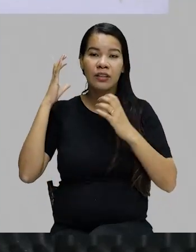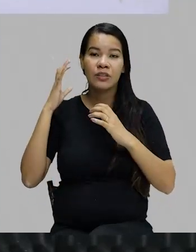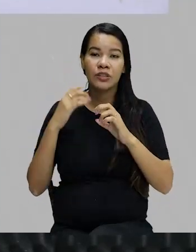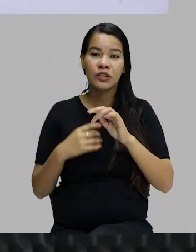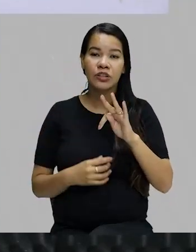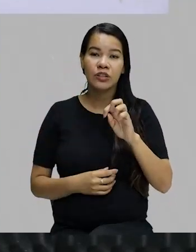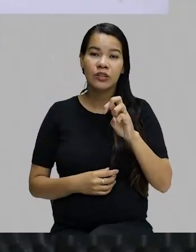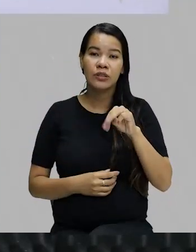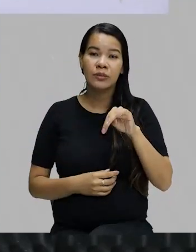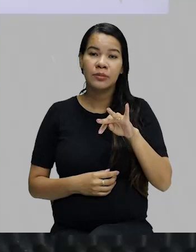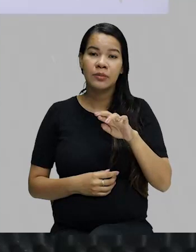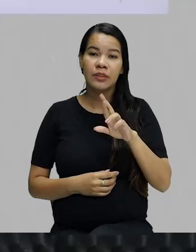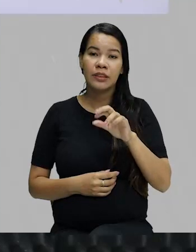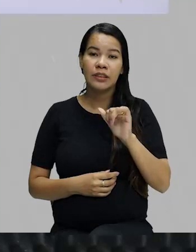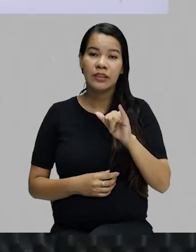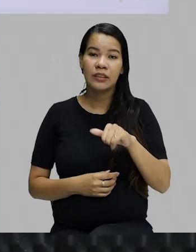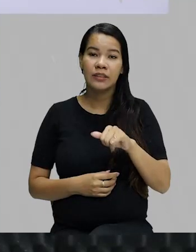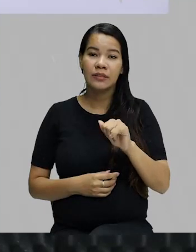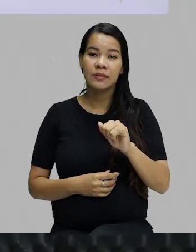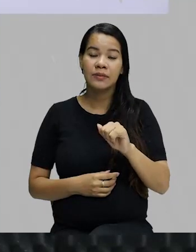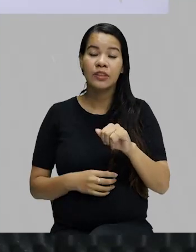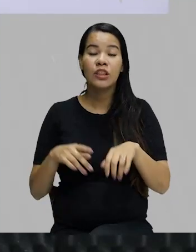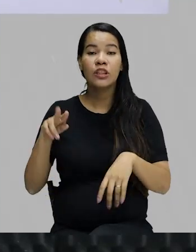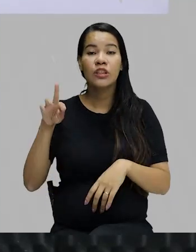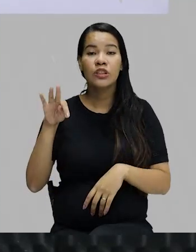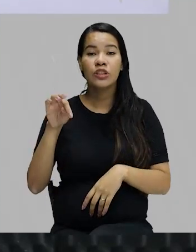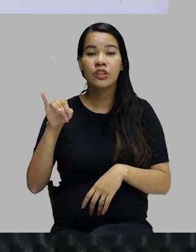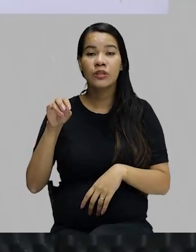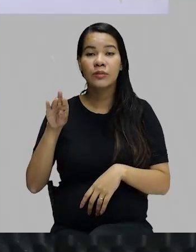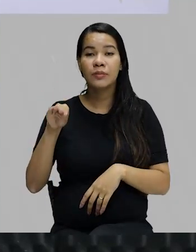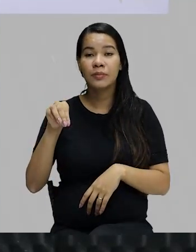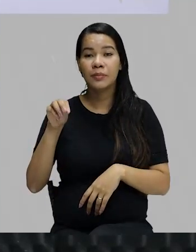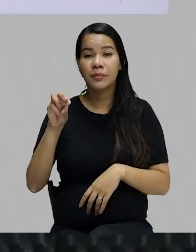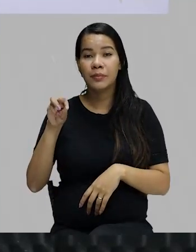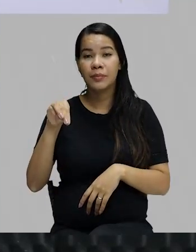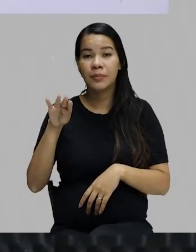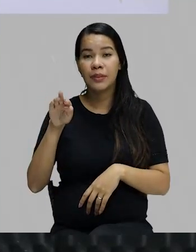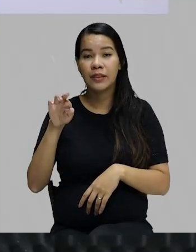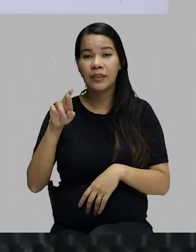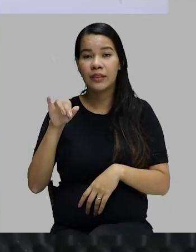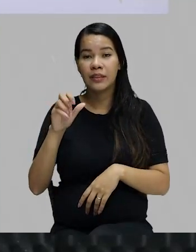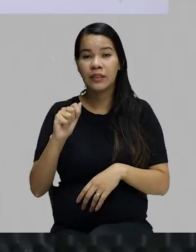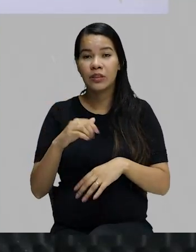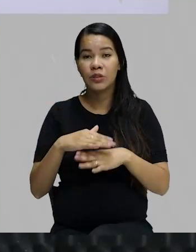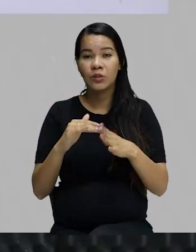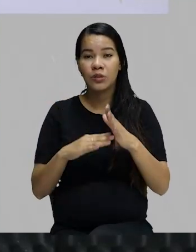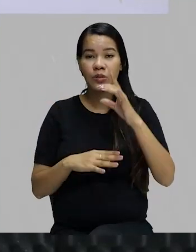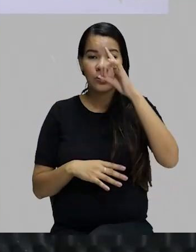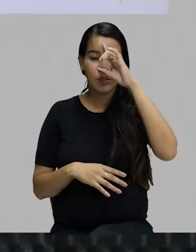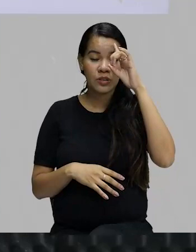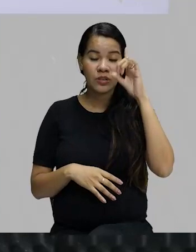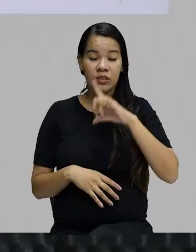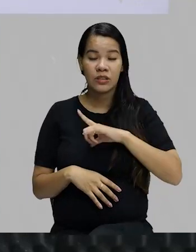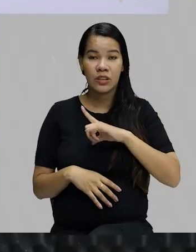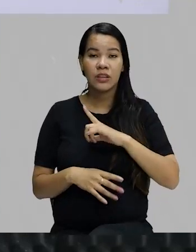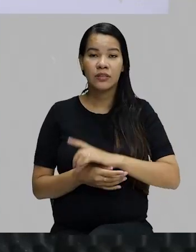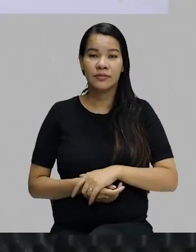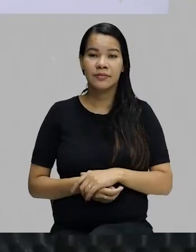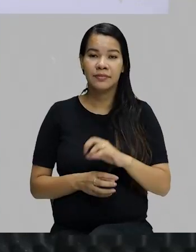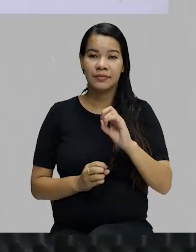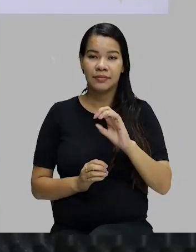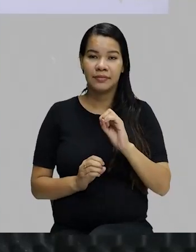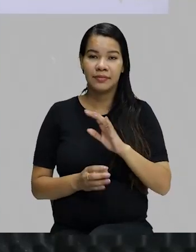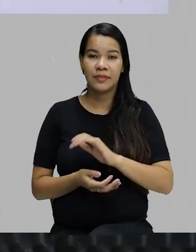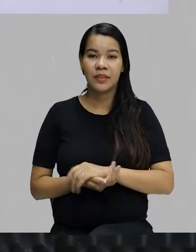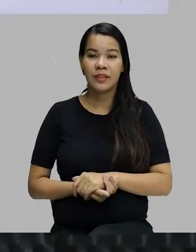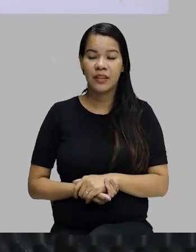1290 MHz, todos os dias tem o programa hashtag Fica em Casa Aprendendo das 16 às 17